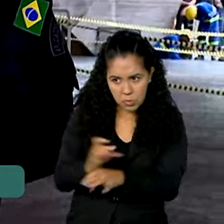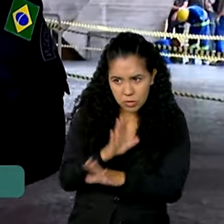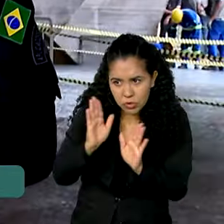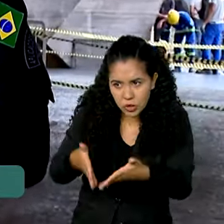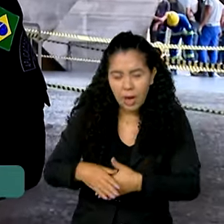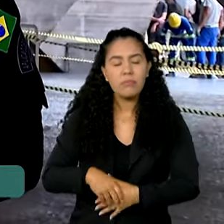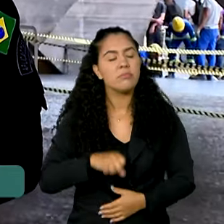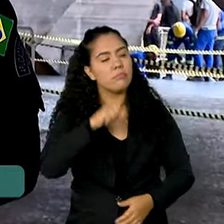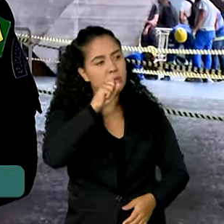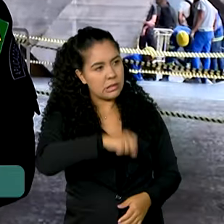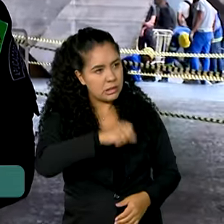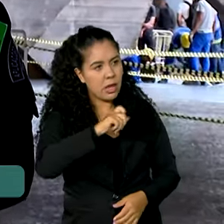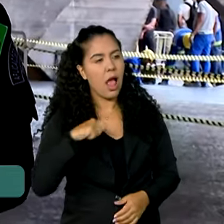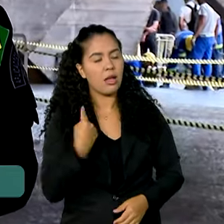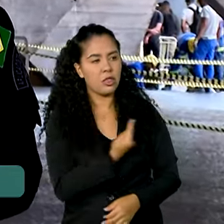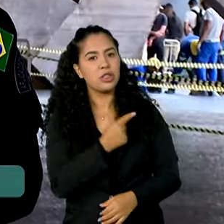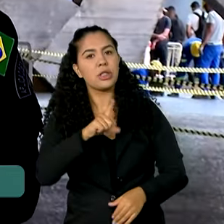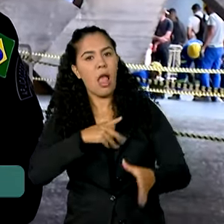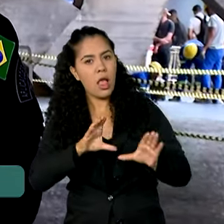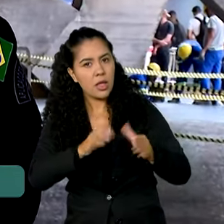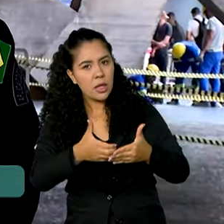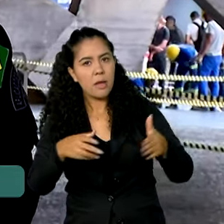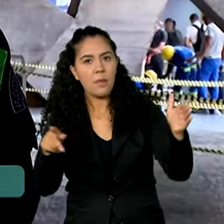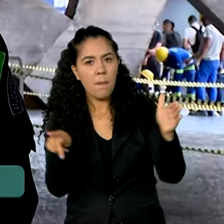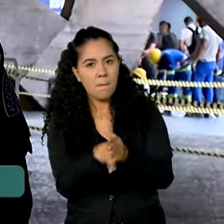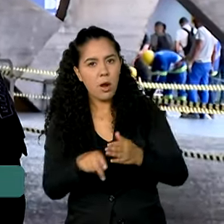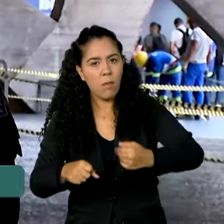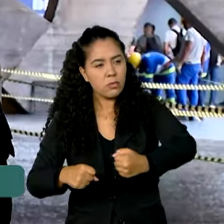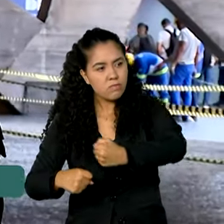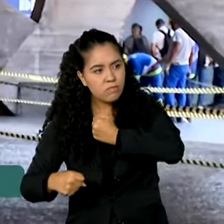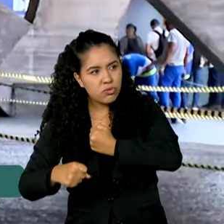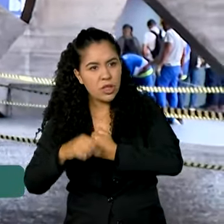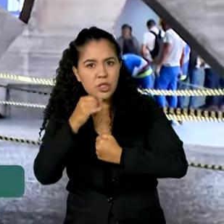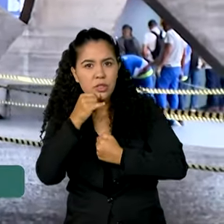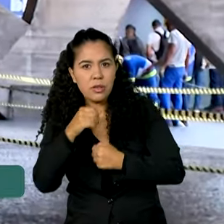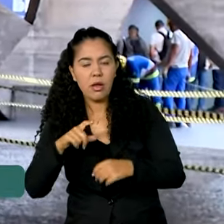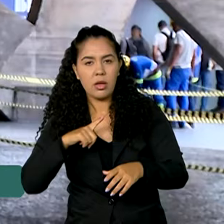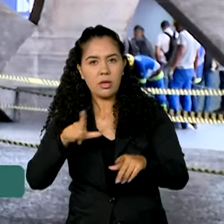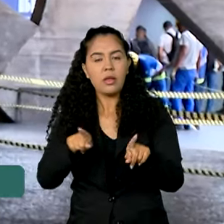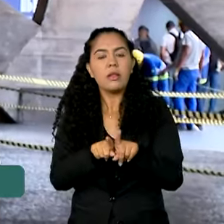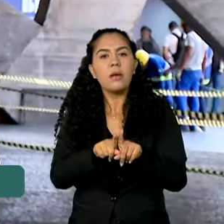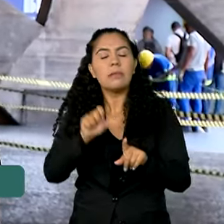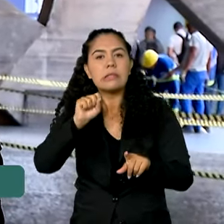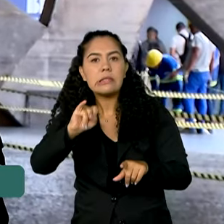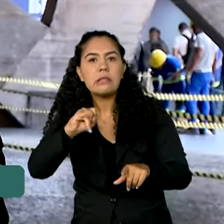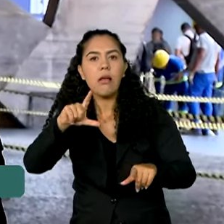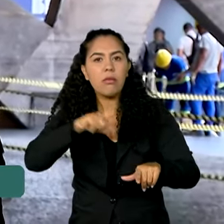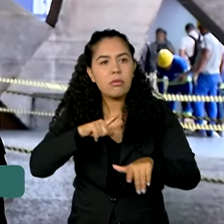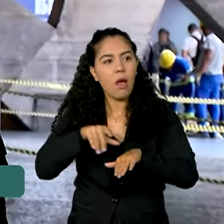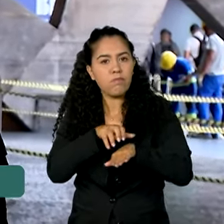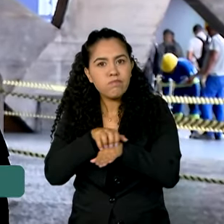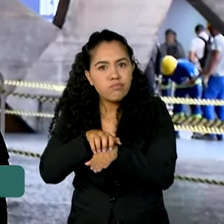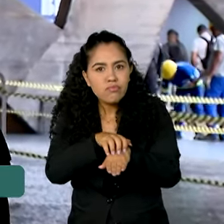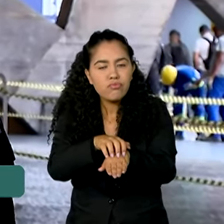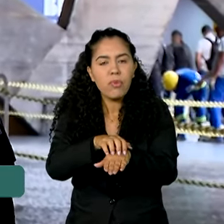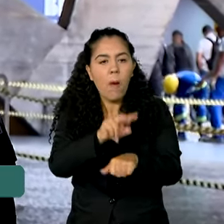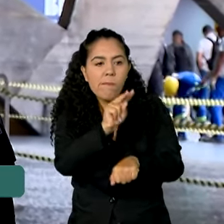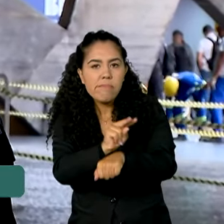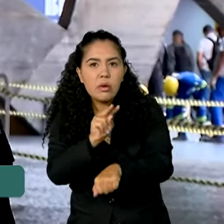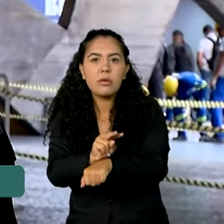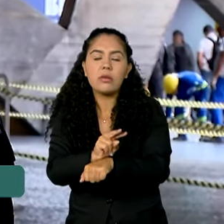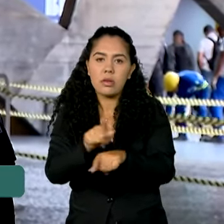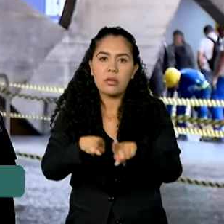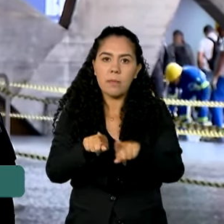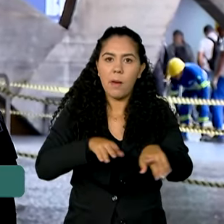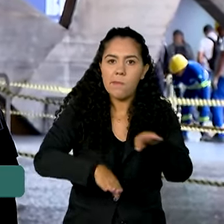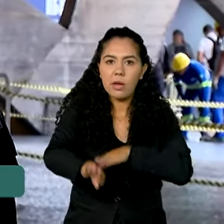tem também nossa força de choque atuando, equipes de pronto emprego para evitar manifestações, seja durante esses deslocamentos de comboios, assim como também nas rodovias federais.